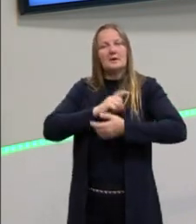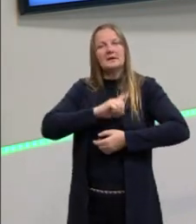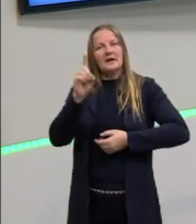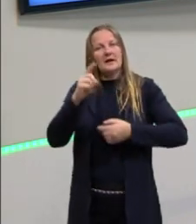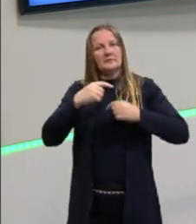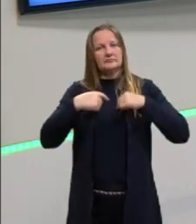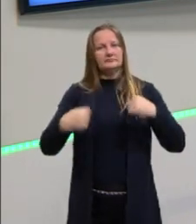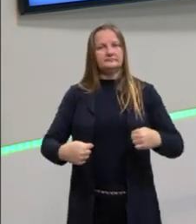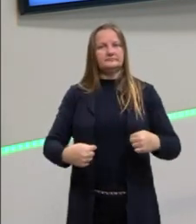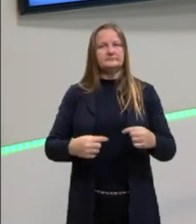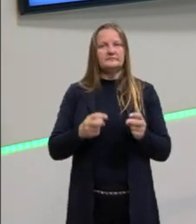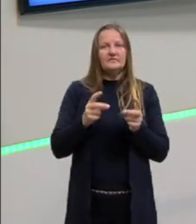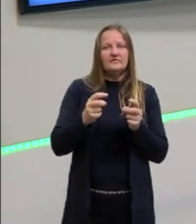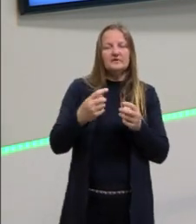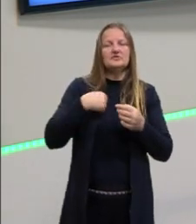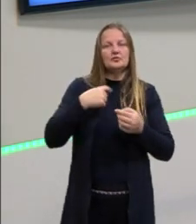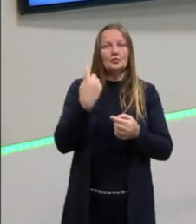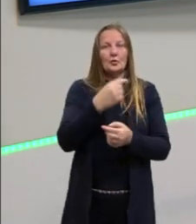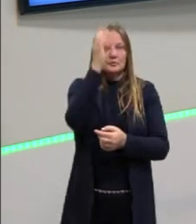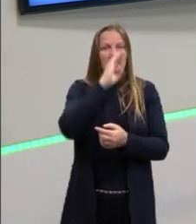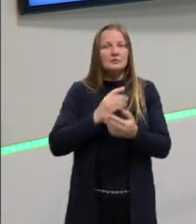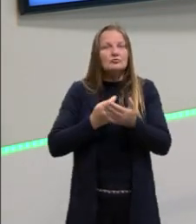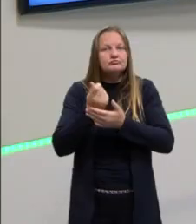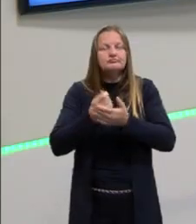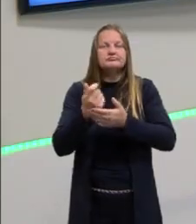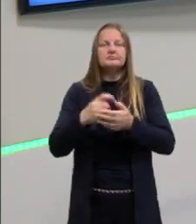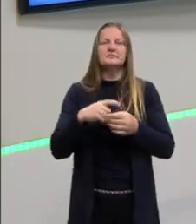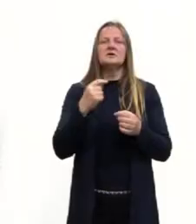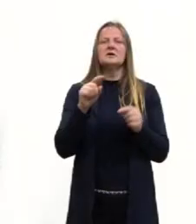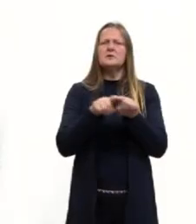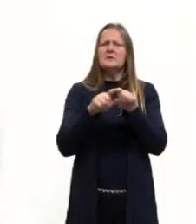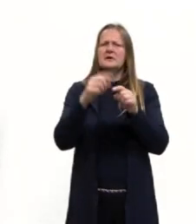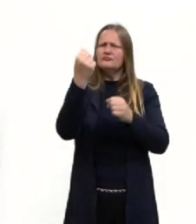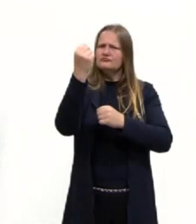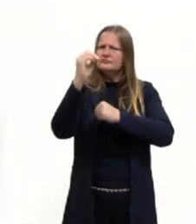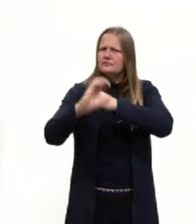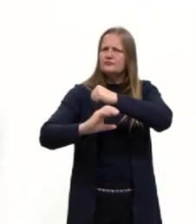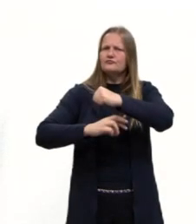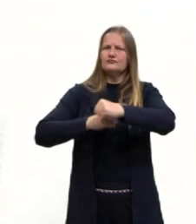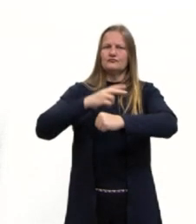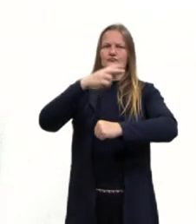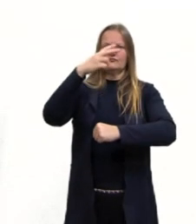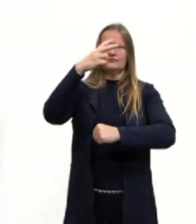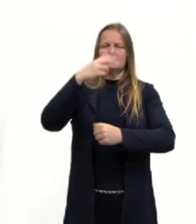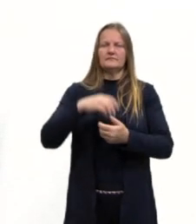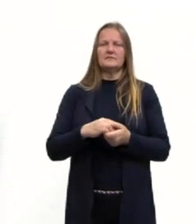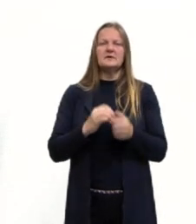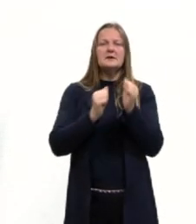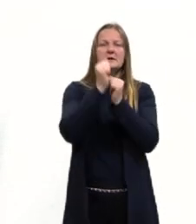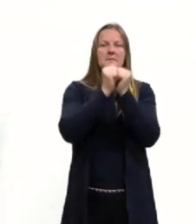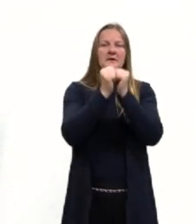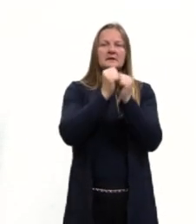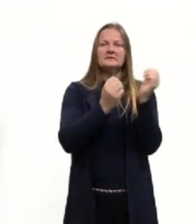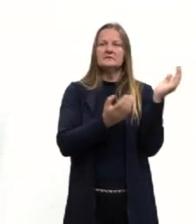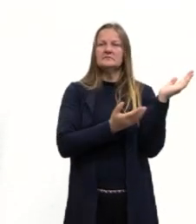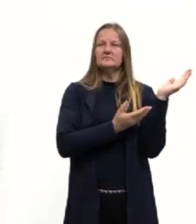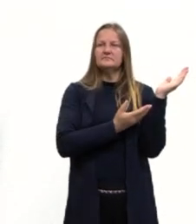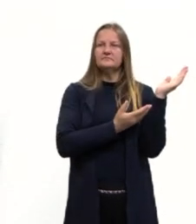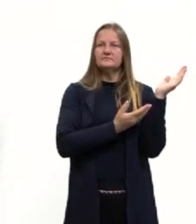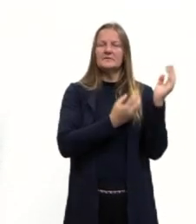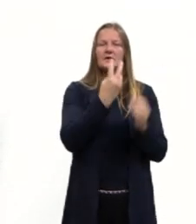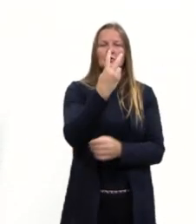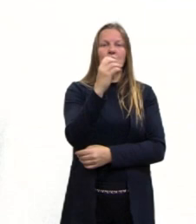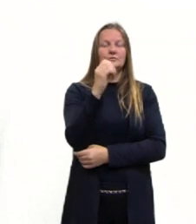para vocês alguns investimentos, tá? Das empresas chinesas, Em